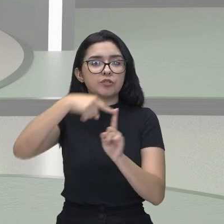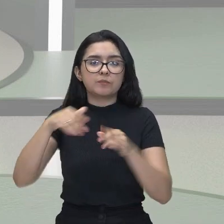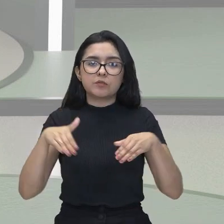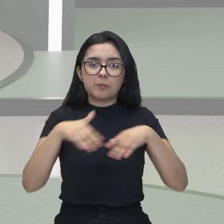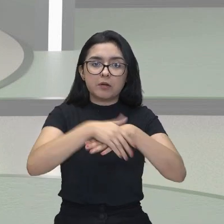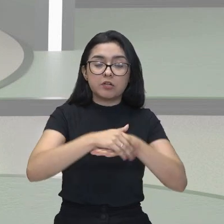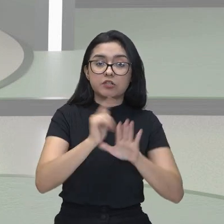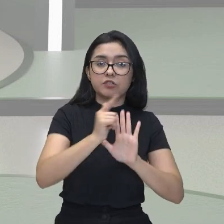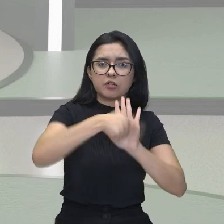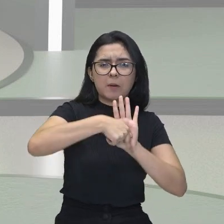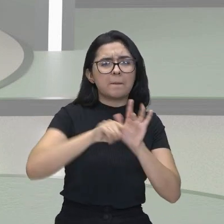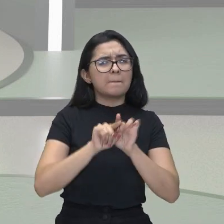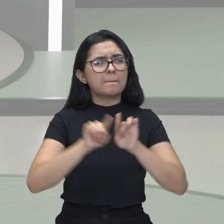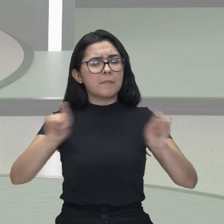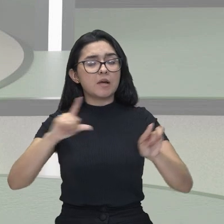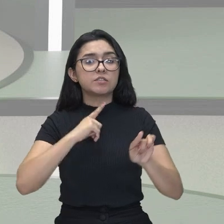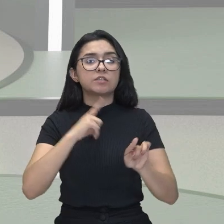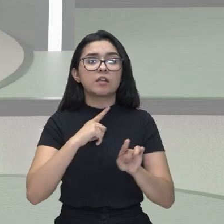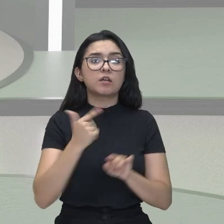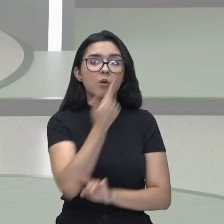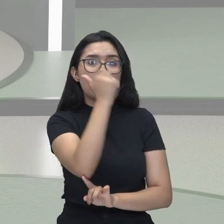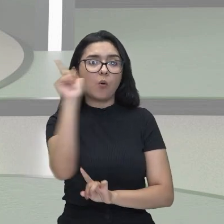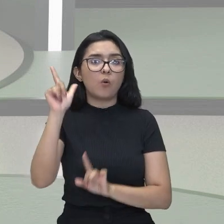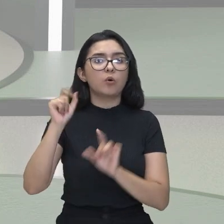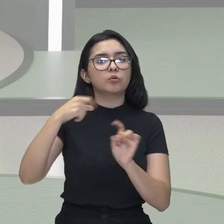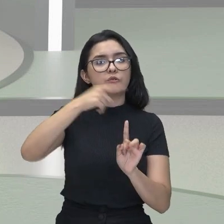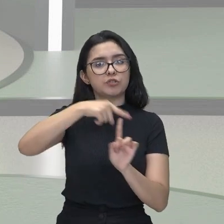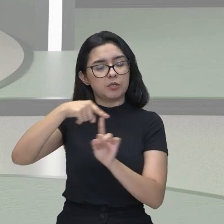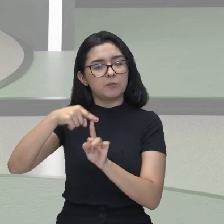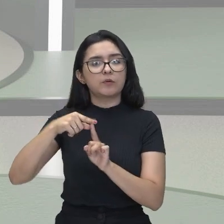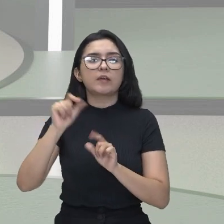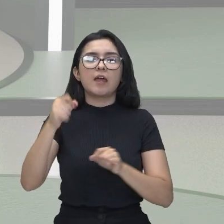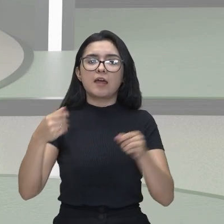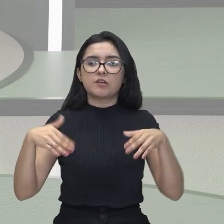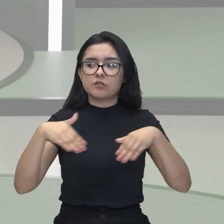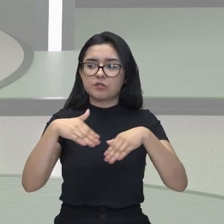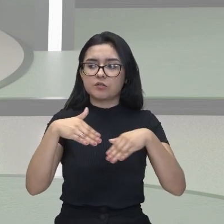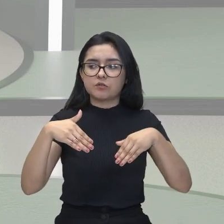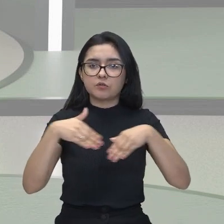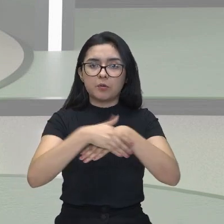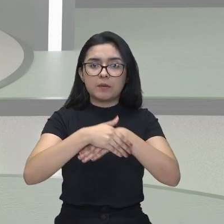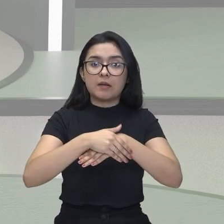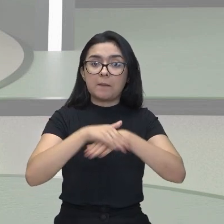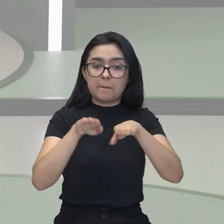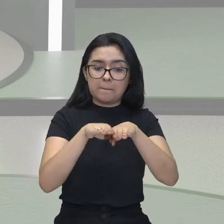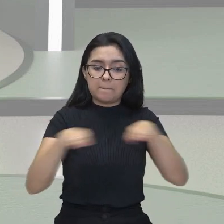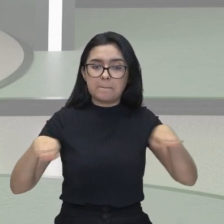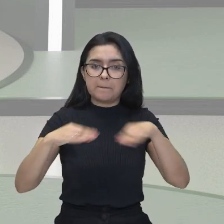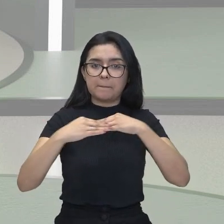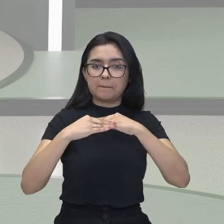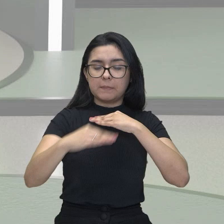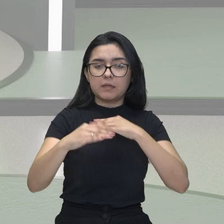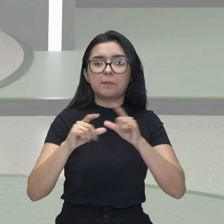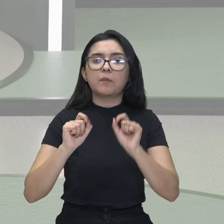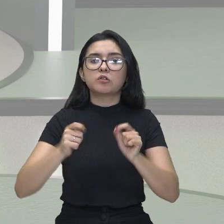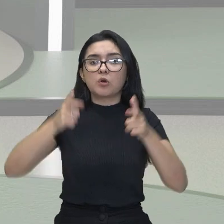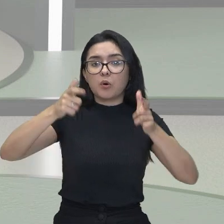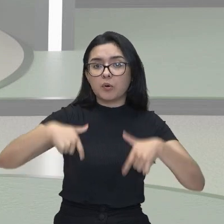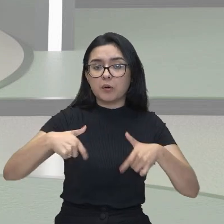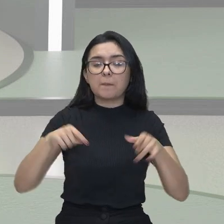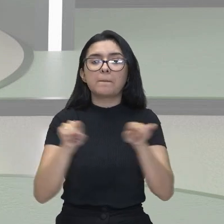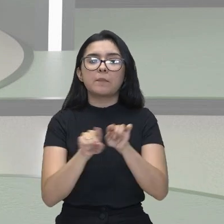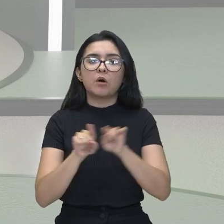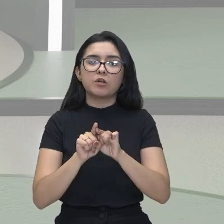Mas existe também a isômeria plana, que pode ser de posição, pode ser de